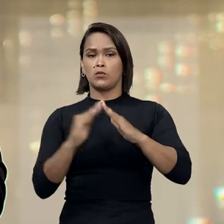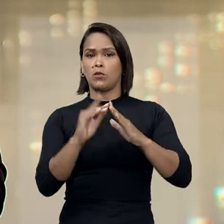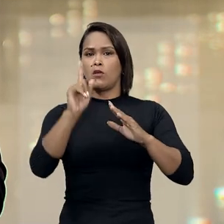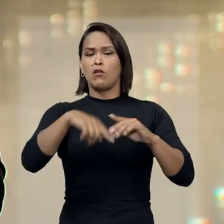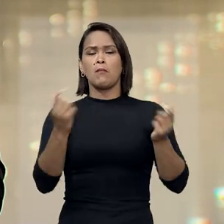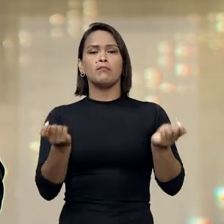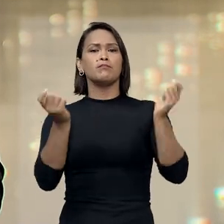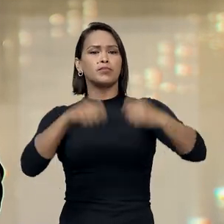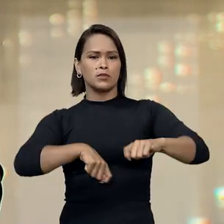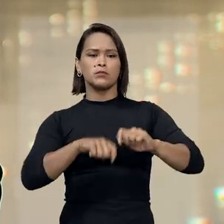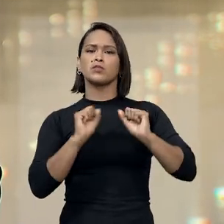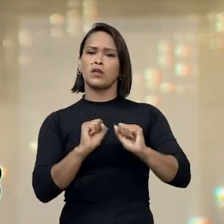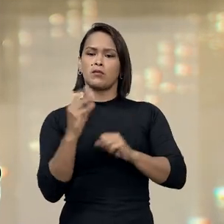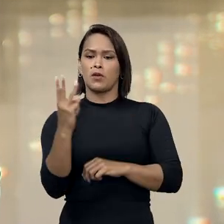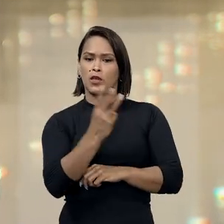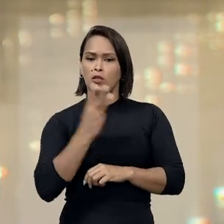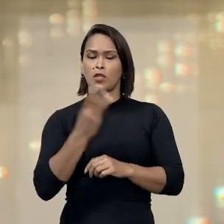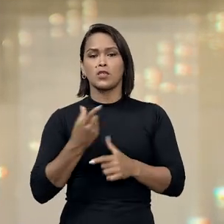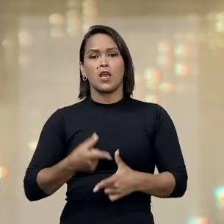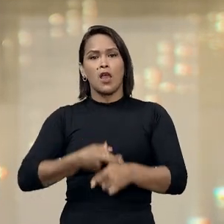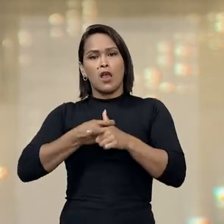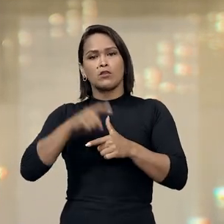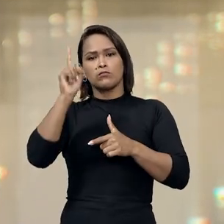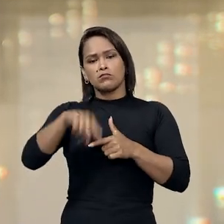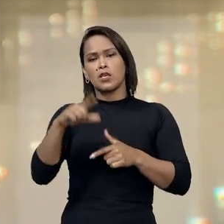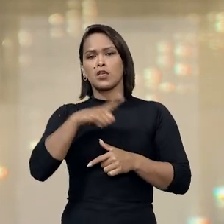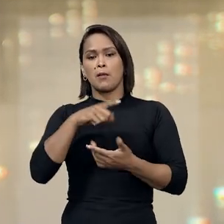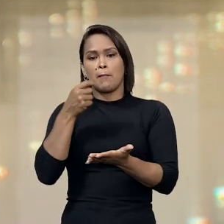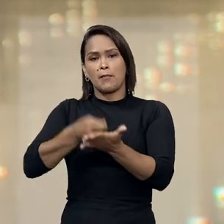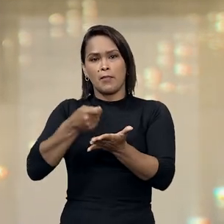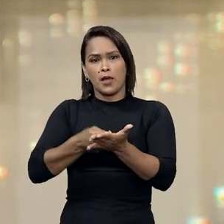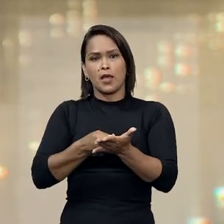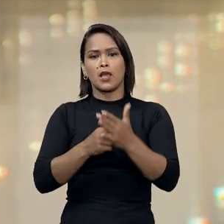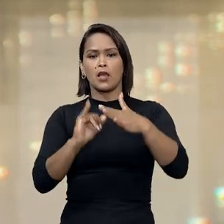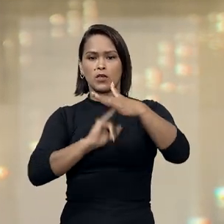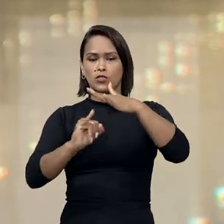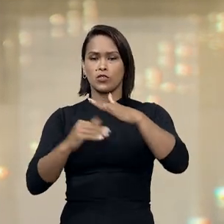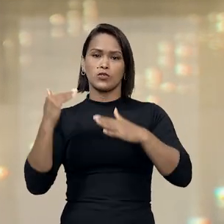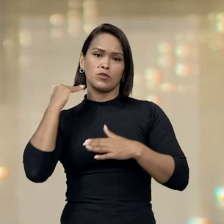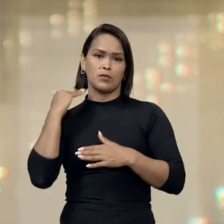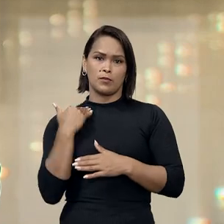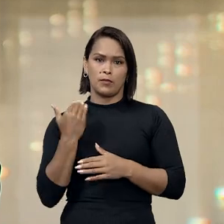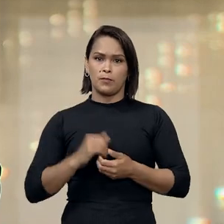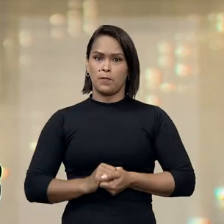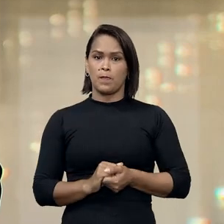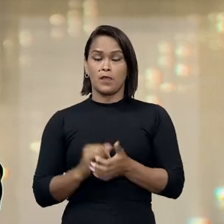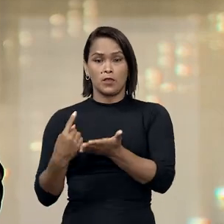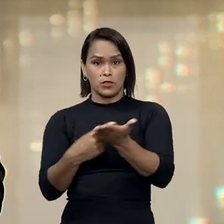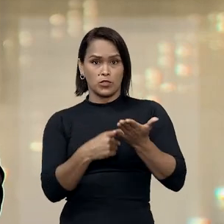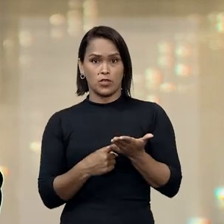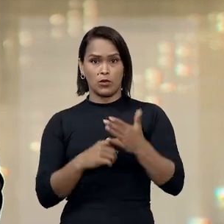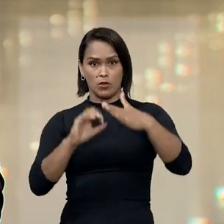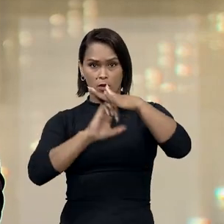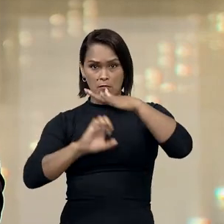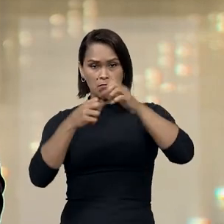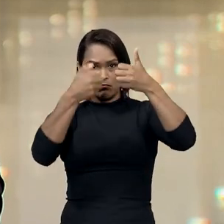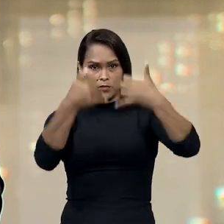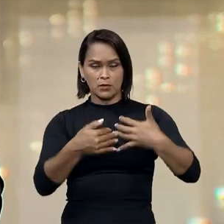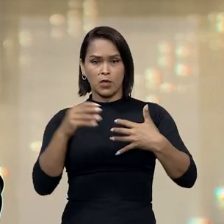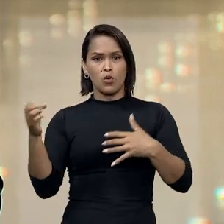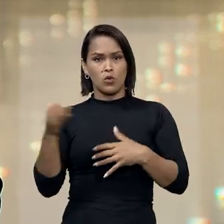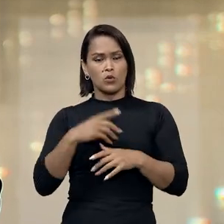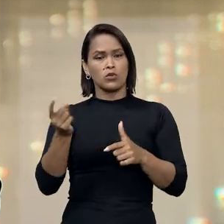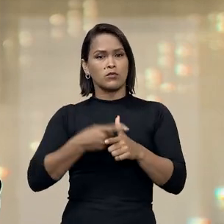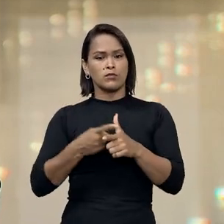condição para que o terceiro assumisse a obrigação de pagar à instituição financeira. De acordo com a empresa, o novo